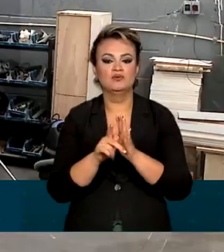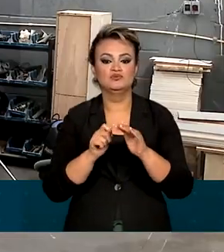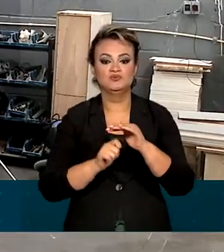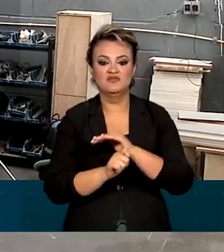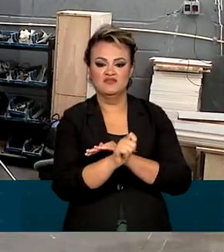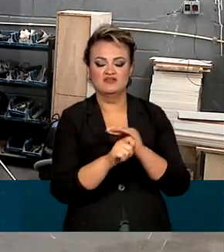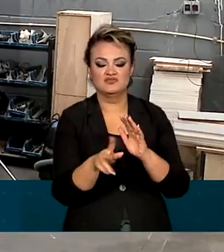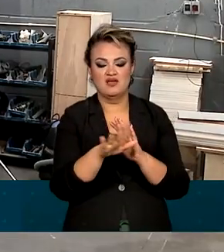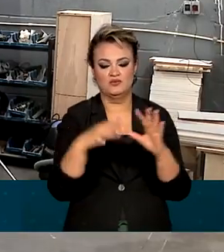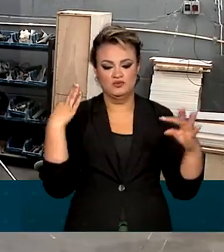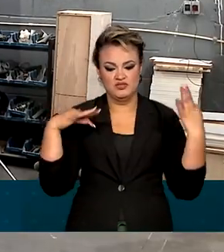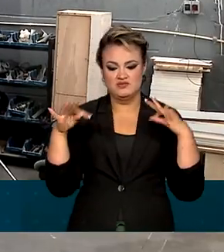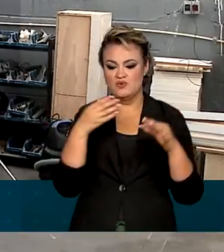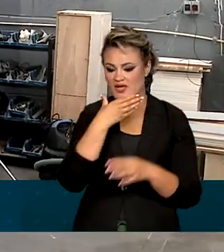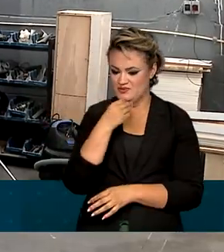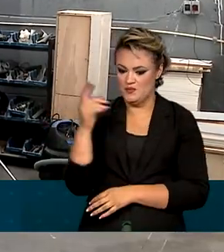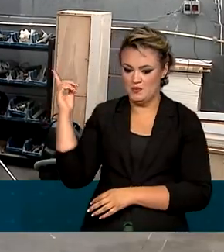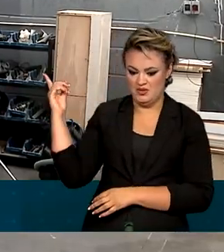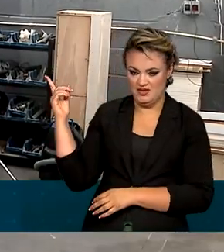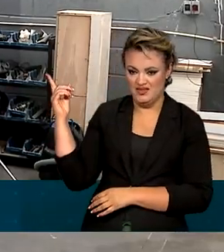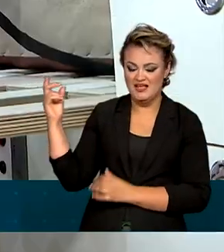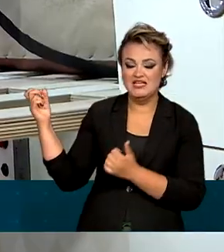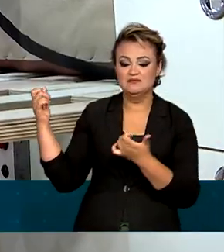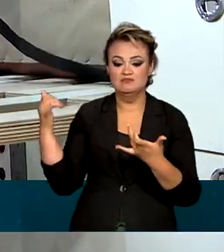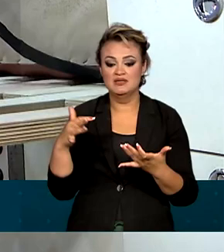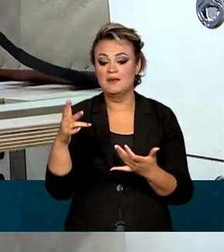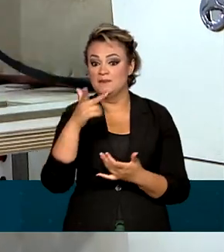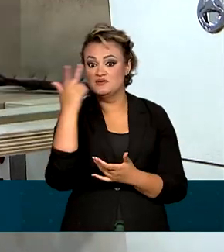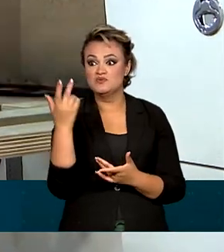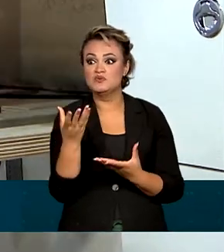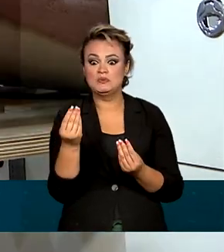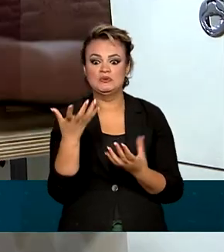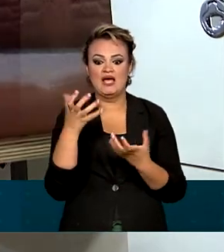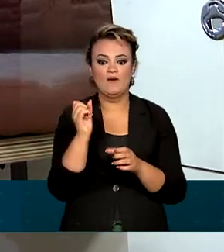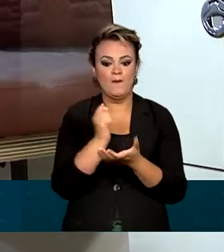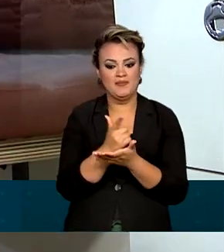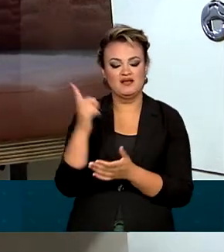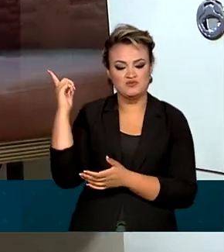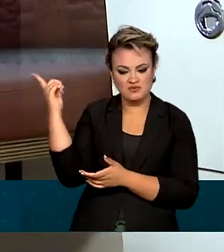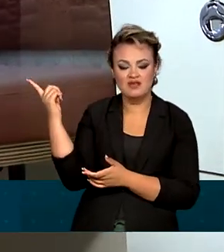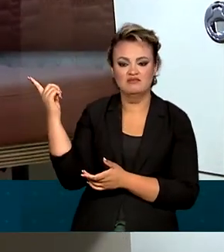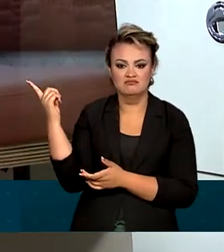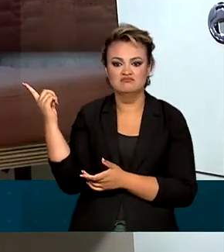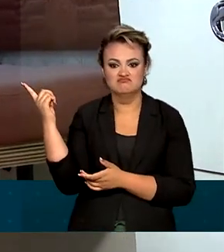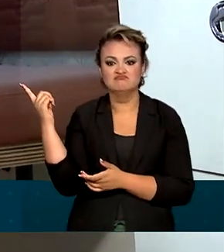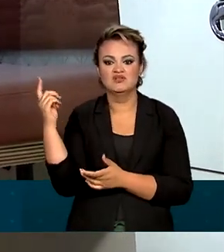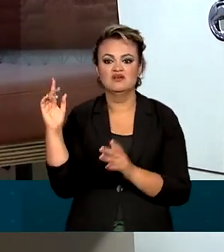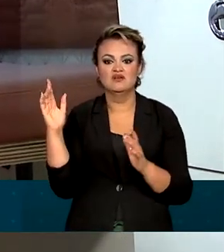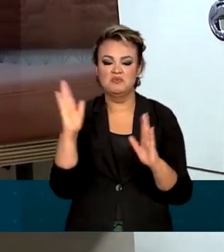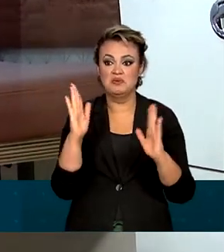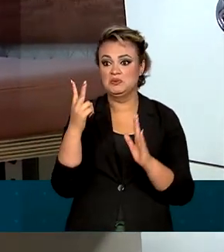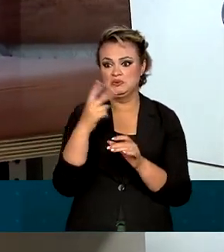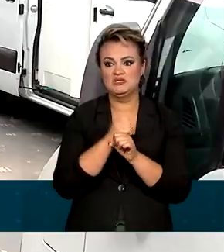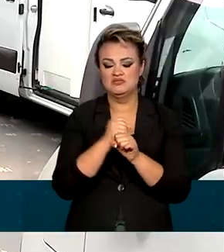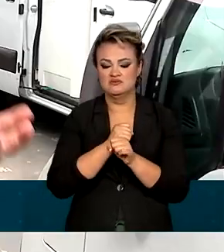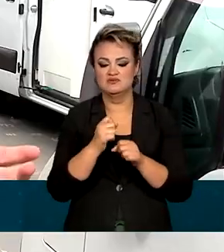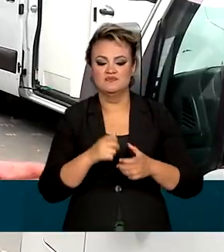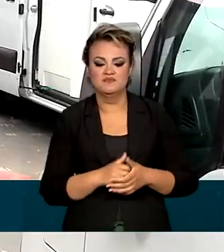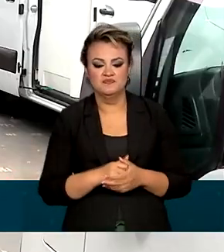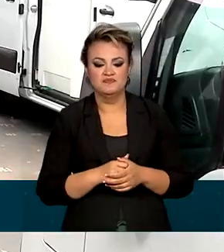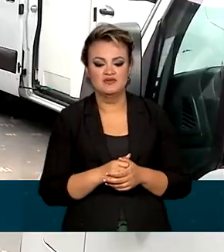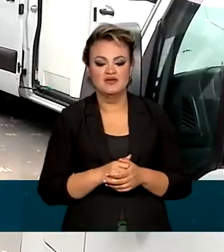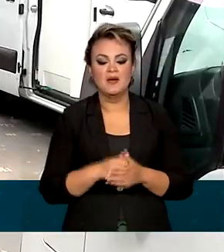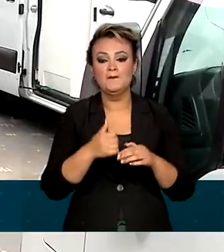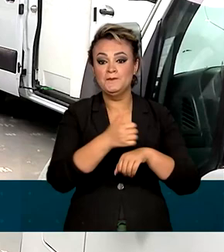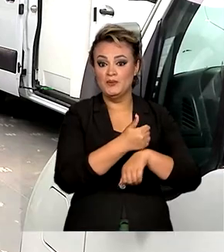Esse empresário de São Paulo conta que a demanda por motorhomes aumentou muito nos últimos dois anos. As